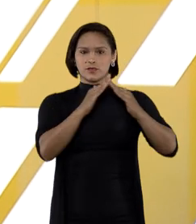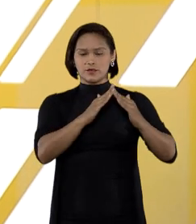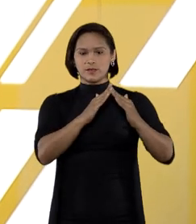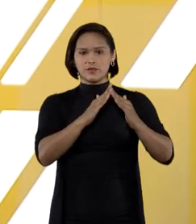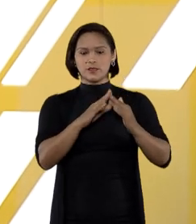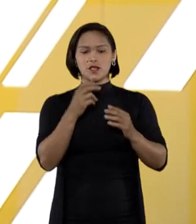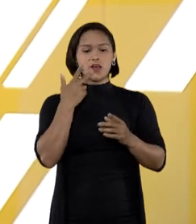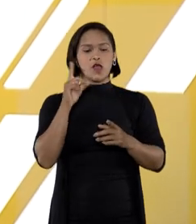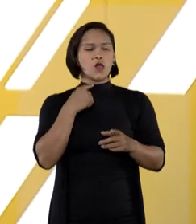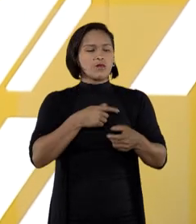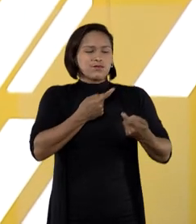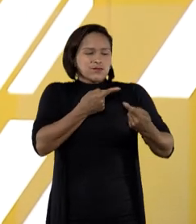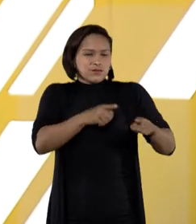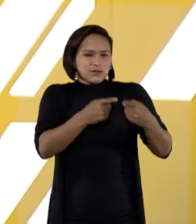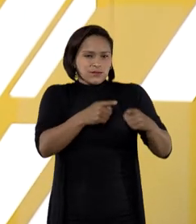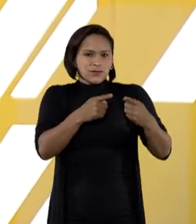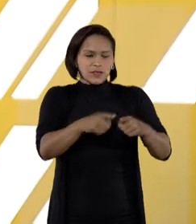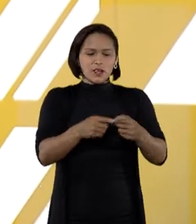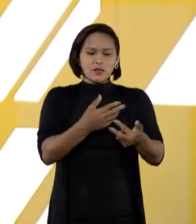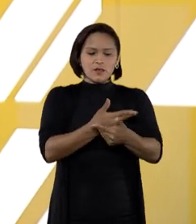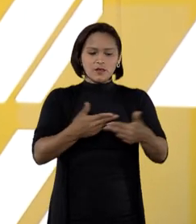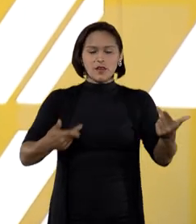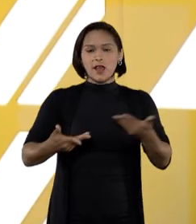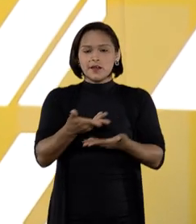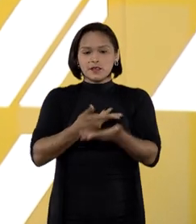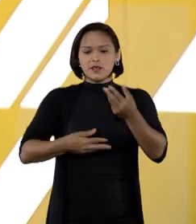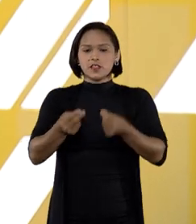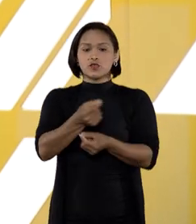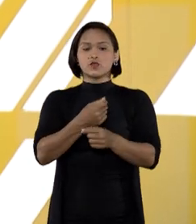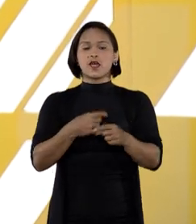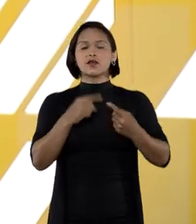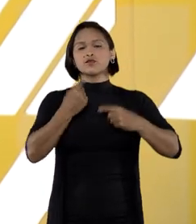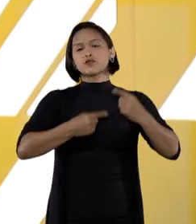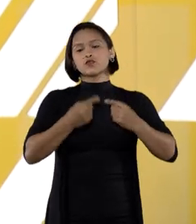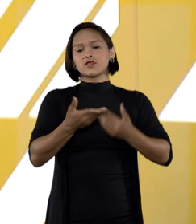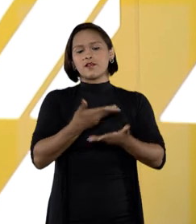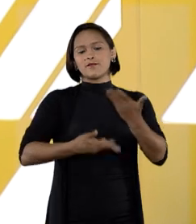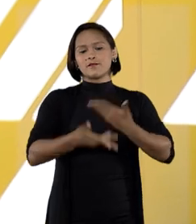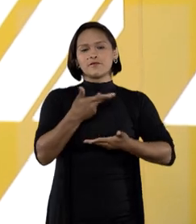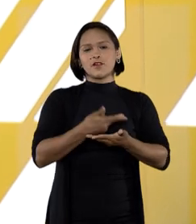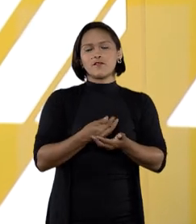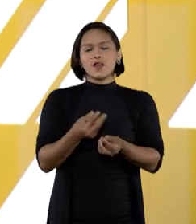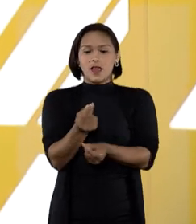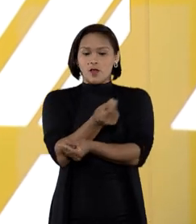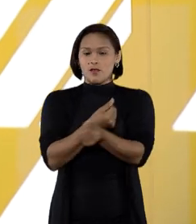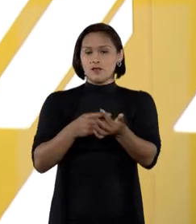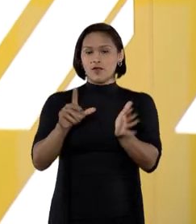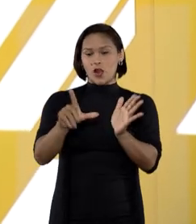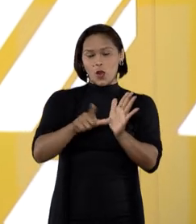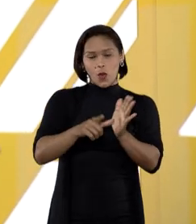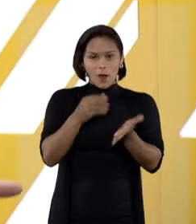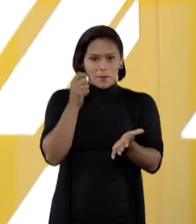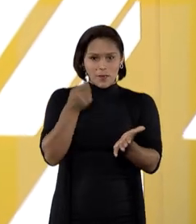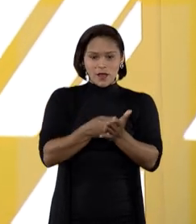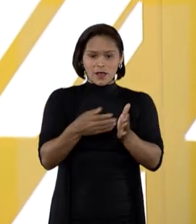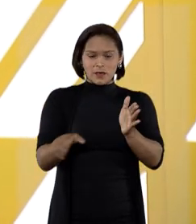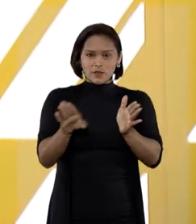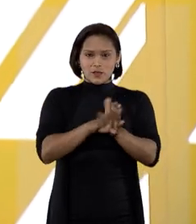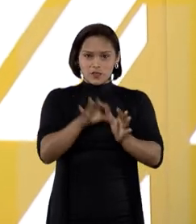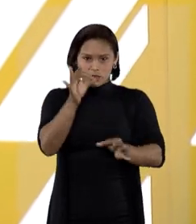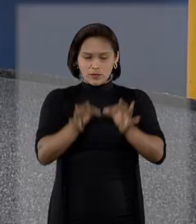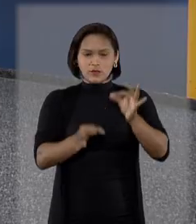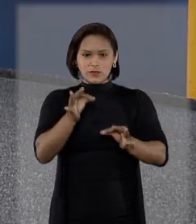imóveis. Com a intensificação dos negócios, várias discussões envolvendo a comissão de corretagem chegam ao